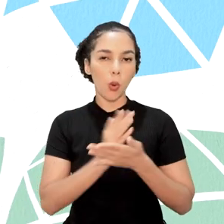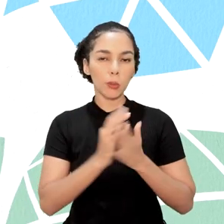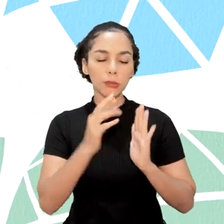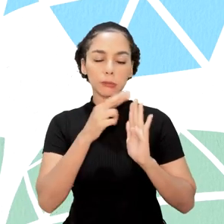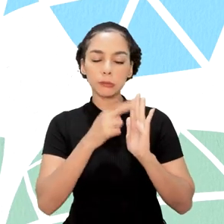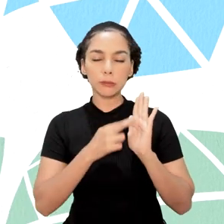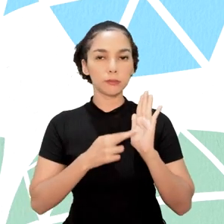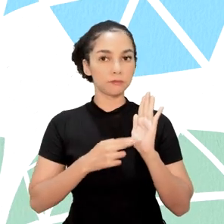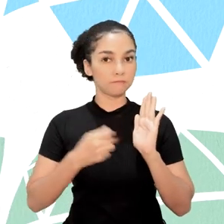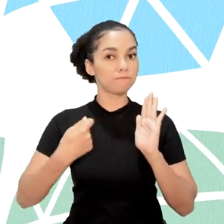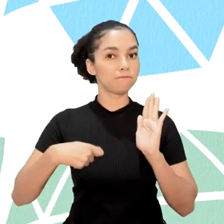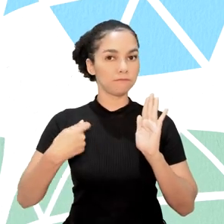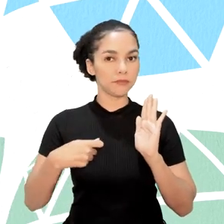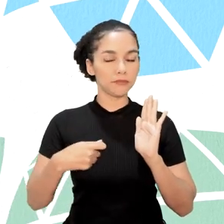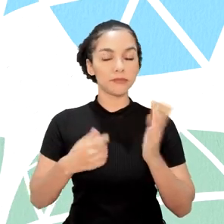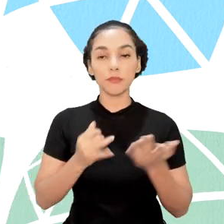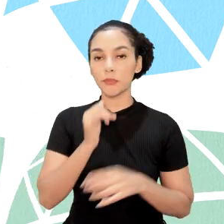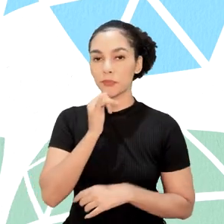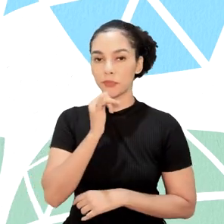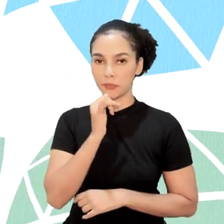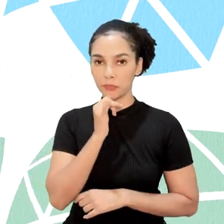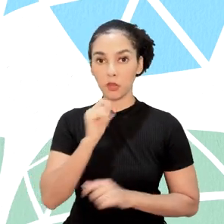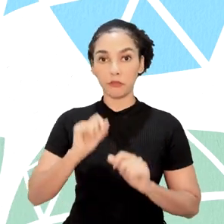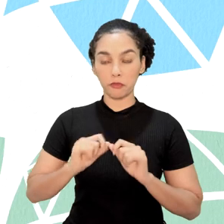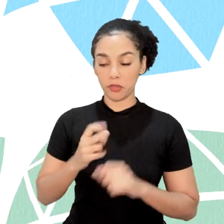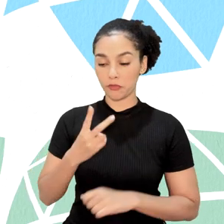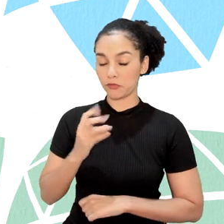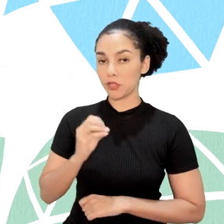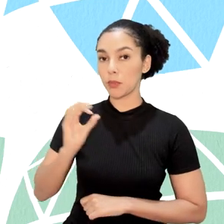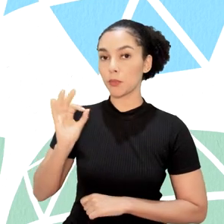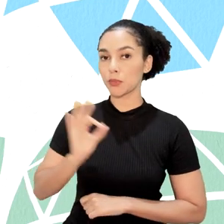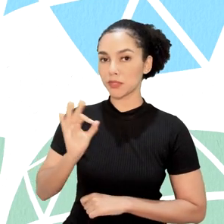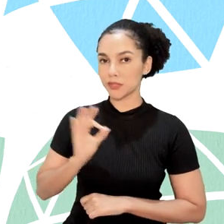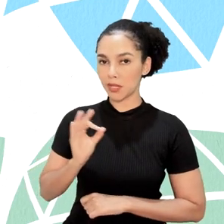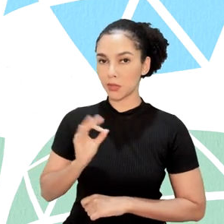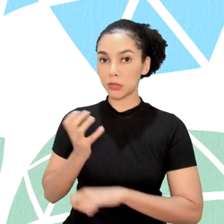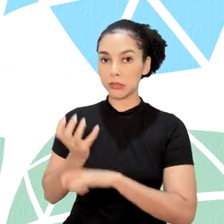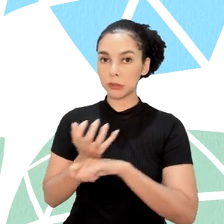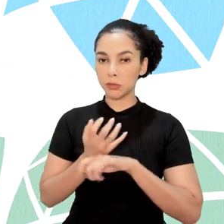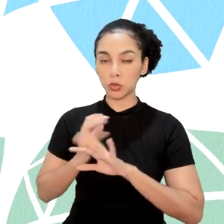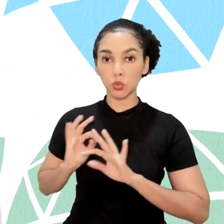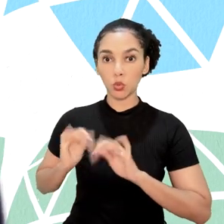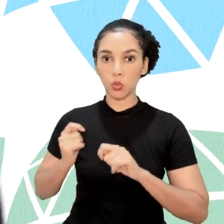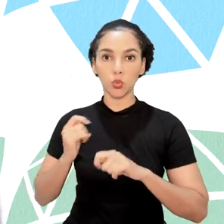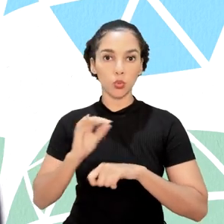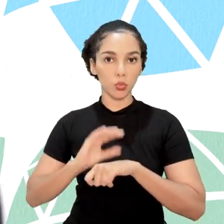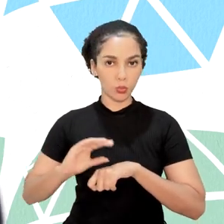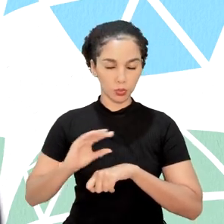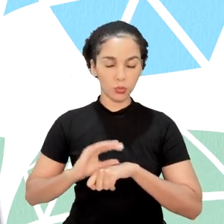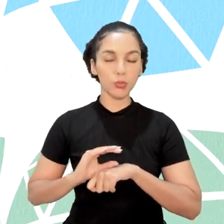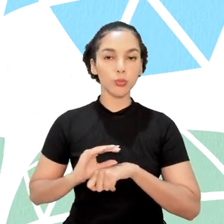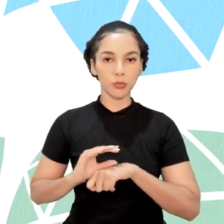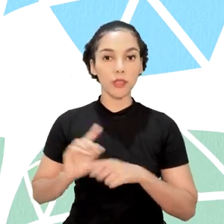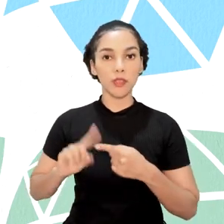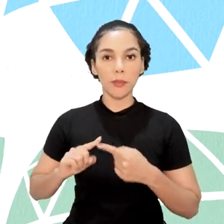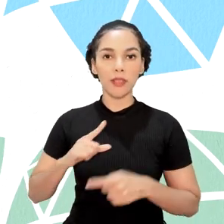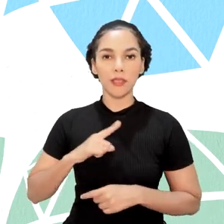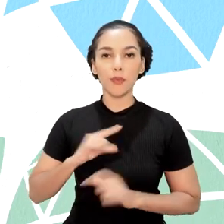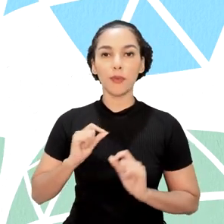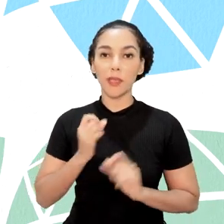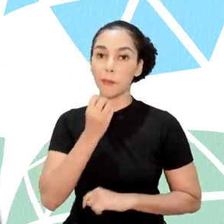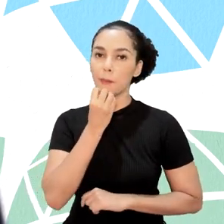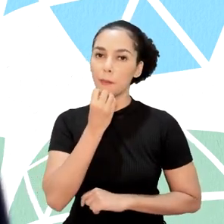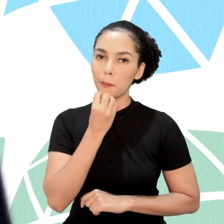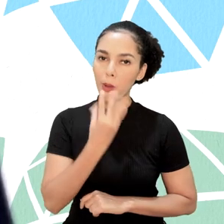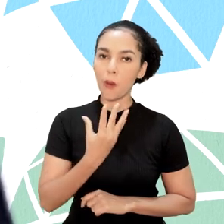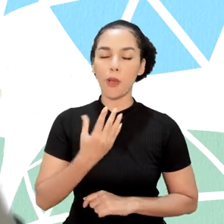requisitos, como ter realizado 20% dos créditos de todo o curso e ter bom desempenho na cadeia.